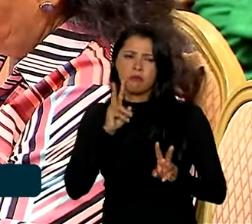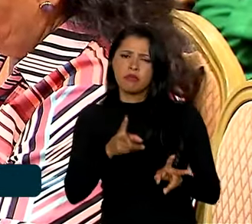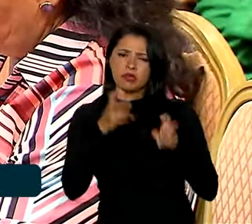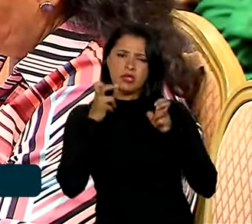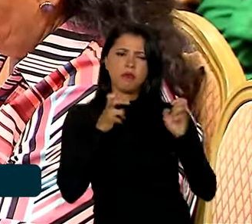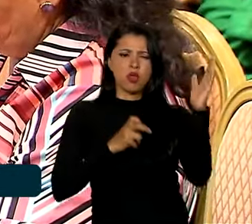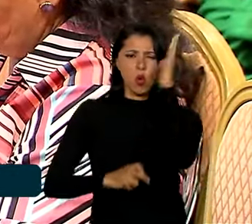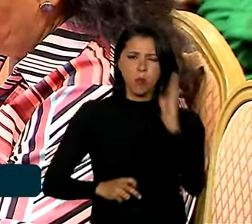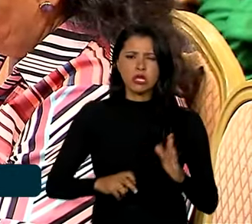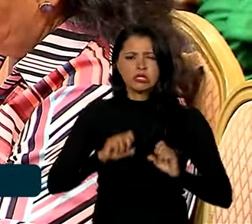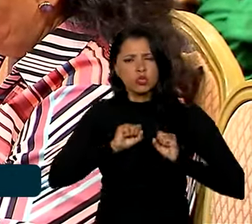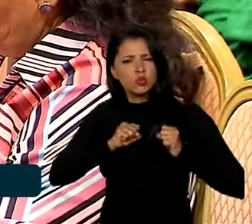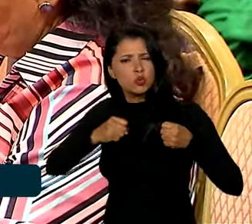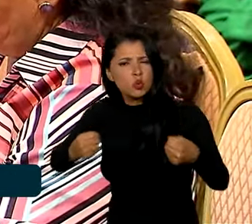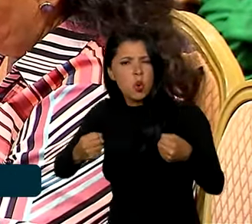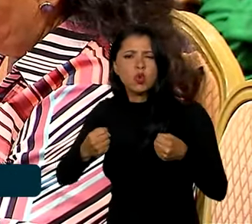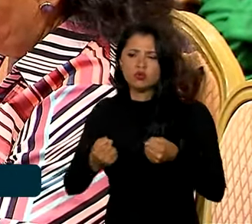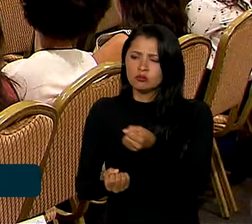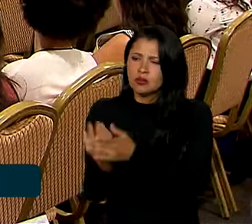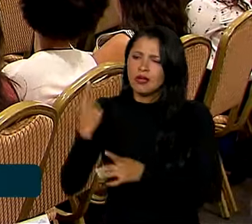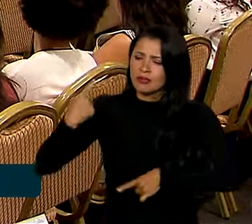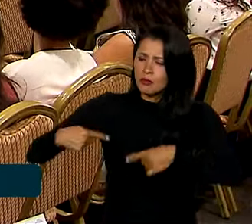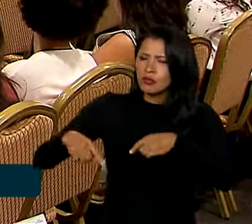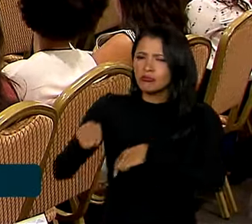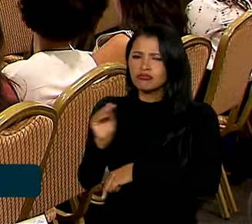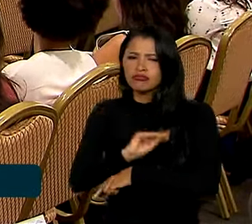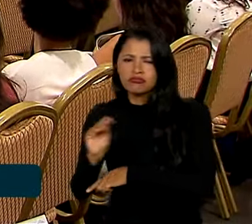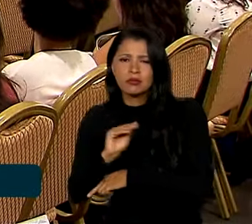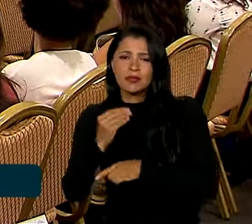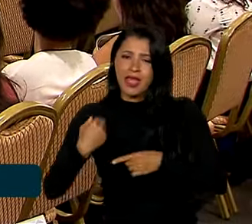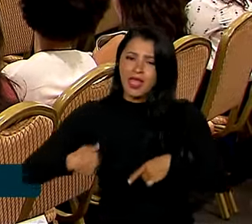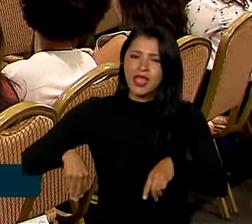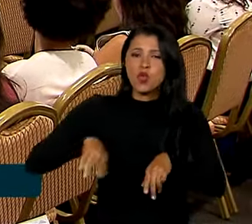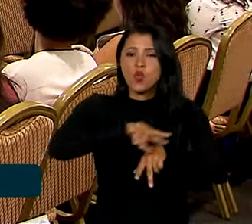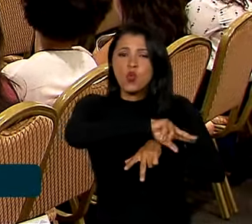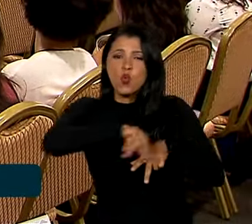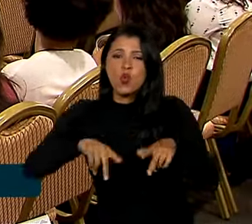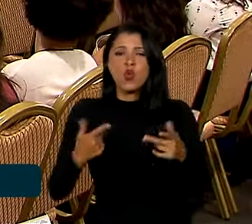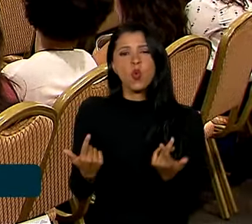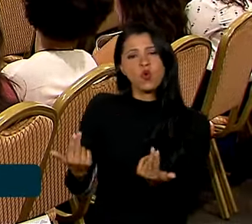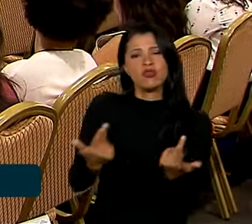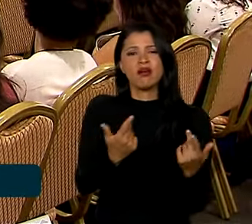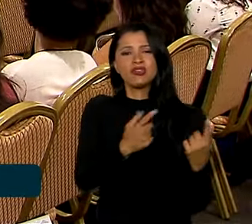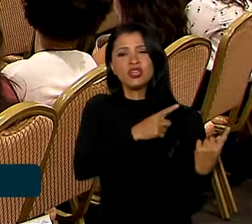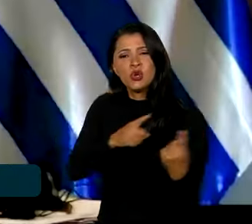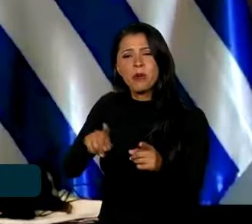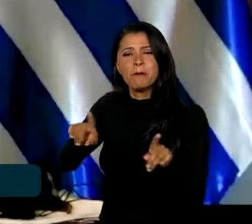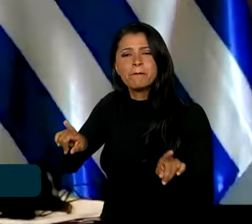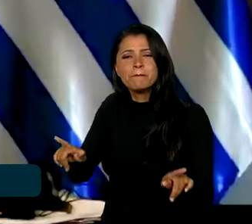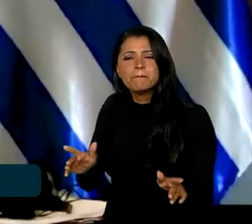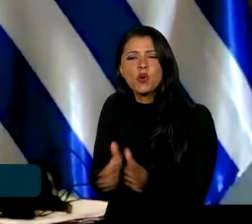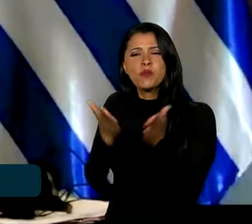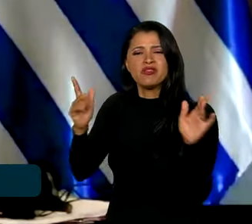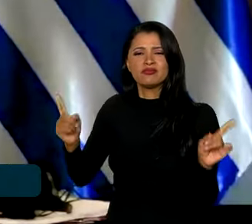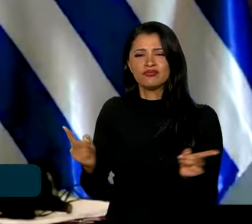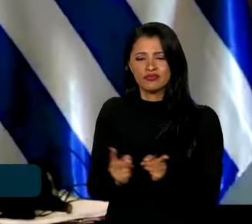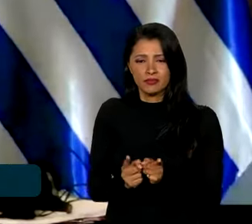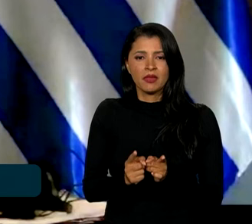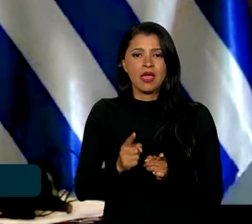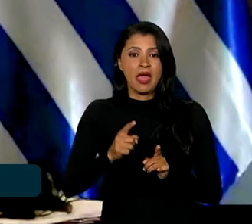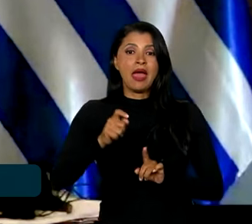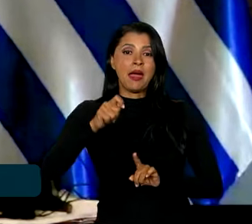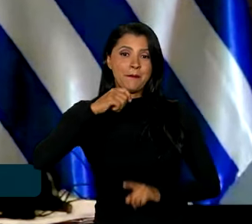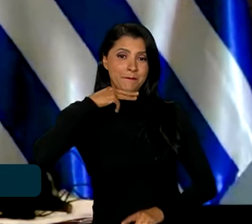em avançar nas políticas de cuidado, igualdade de gênero e combate à pobreza. Em março do presente